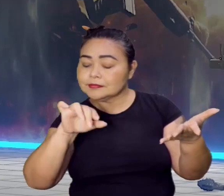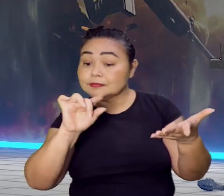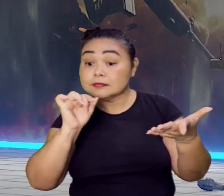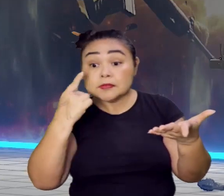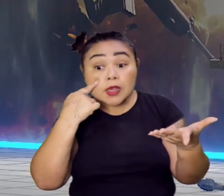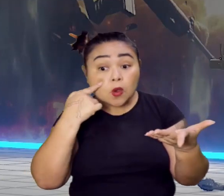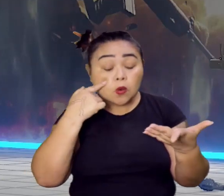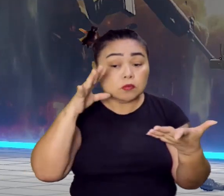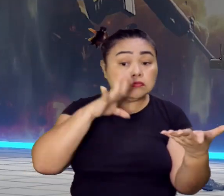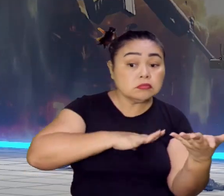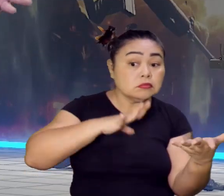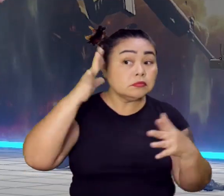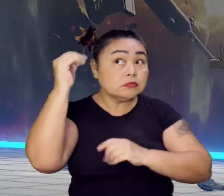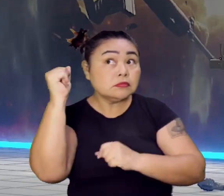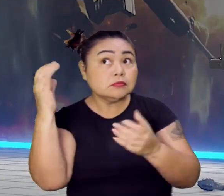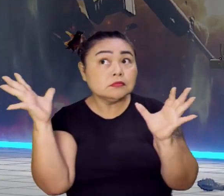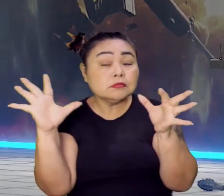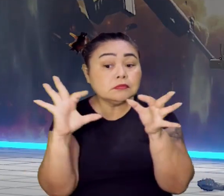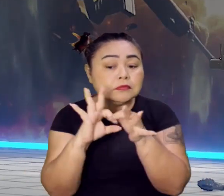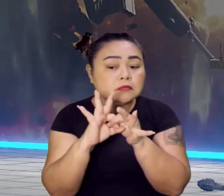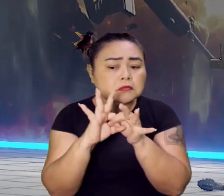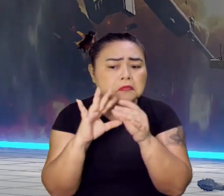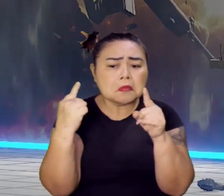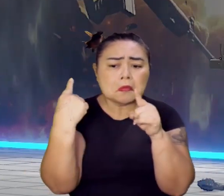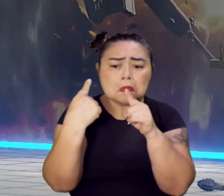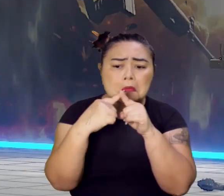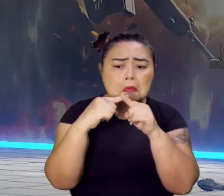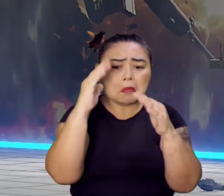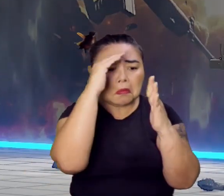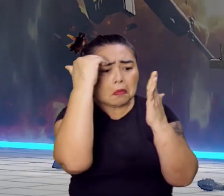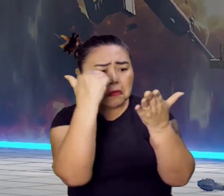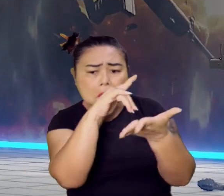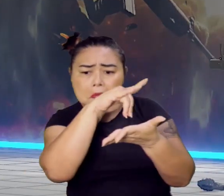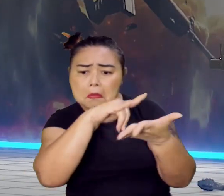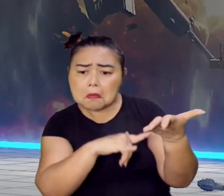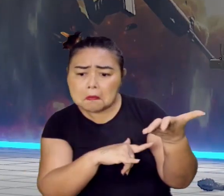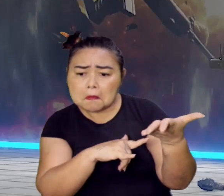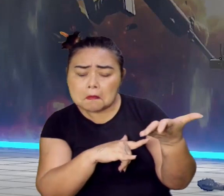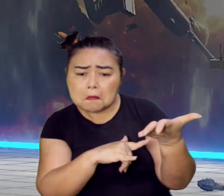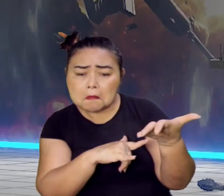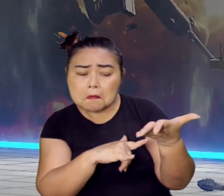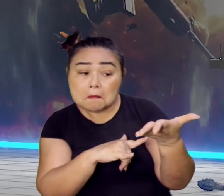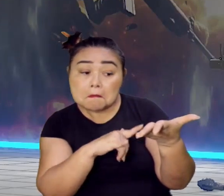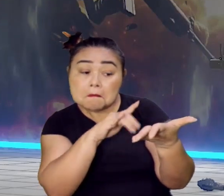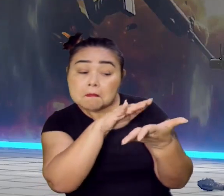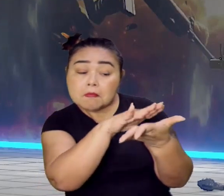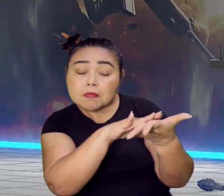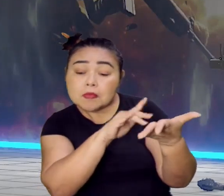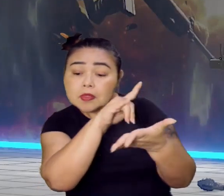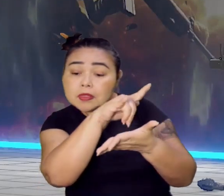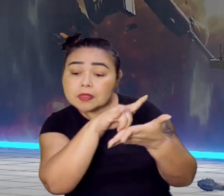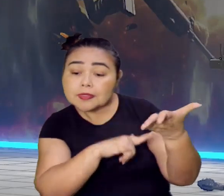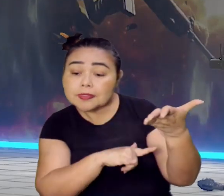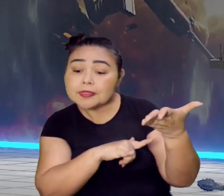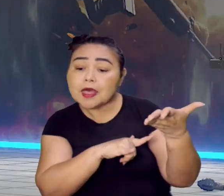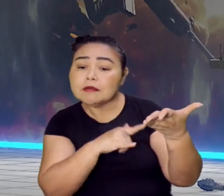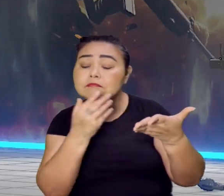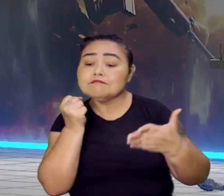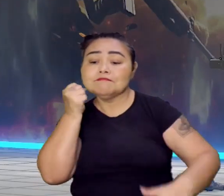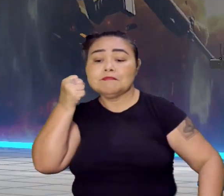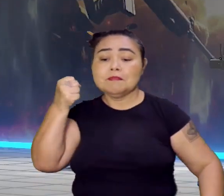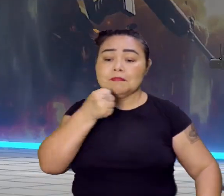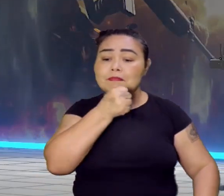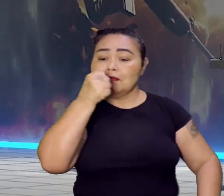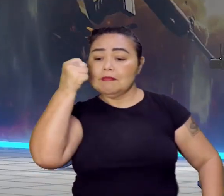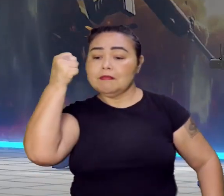unidos, por que obedecer o Tratado de Tordesilhas? Vão intensificar as bandeiras de entradas